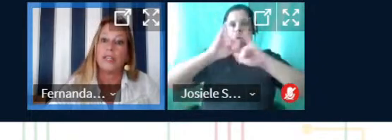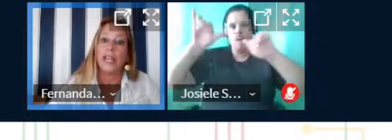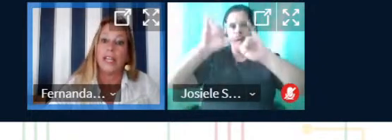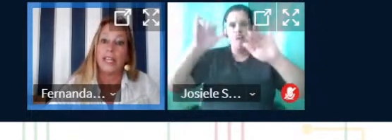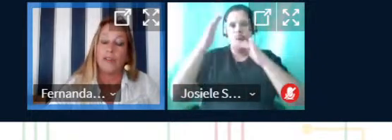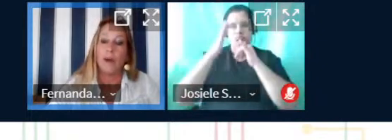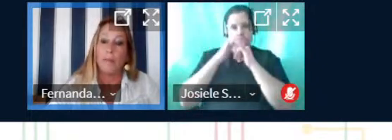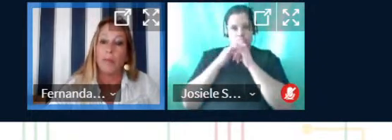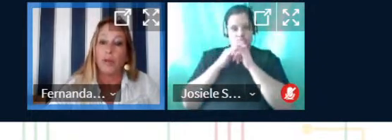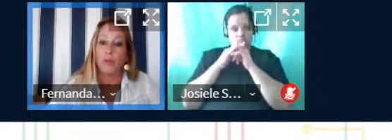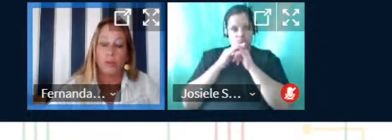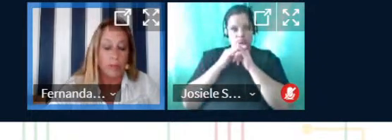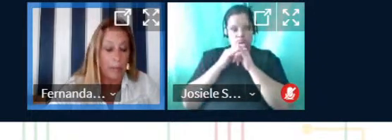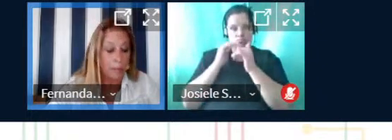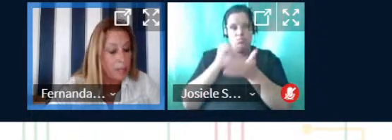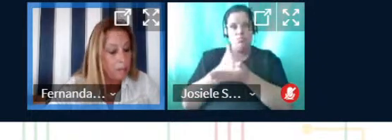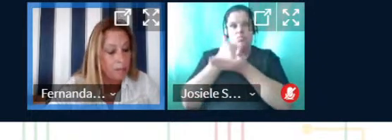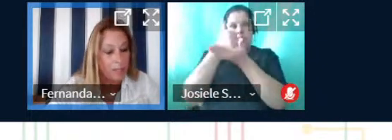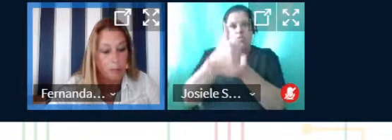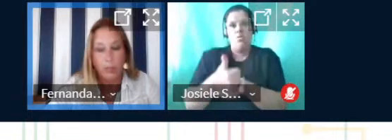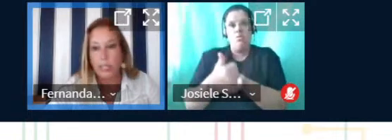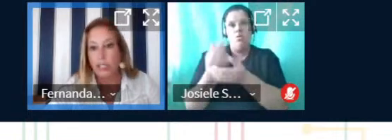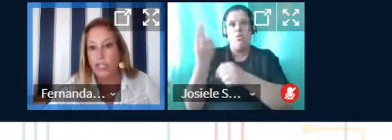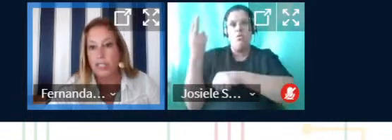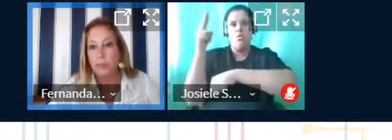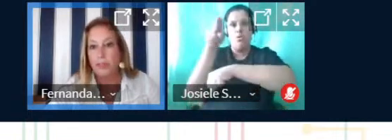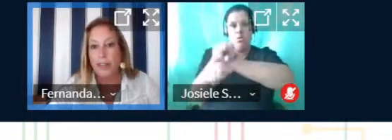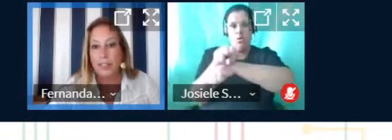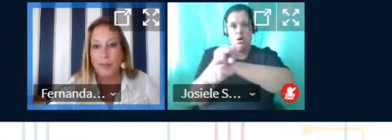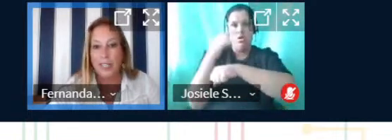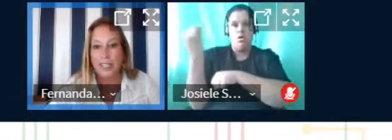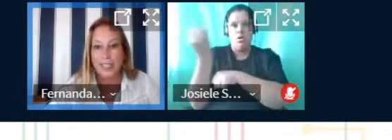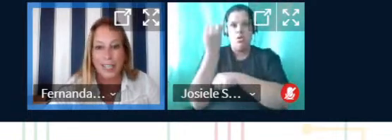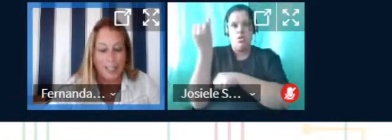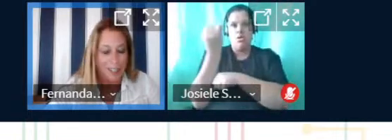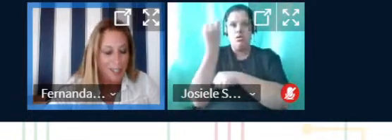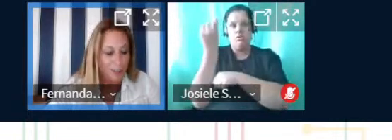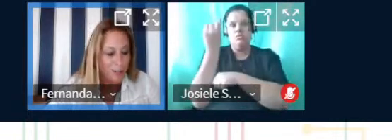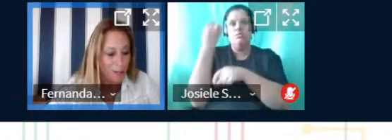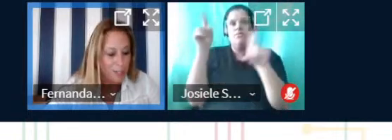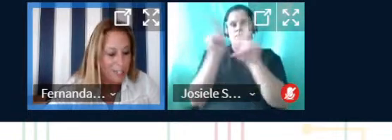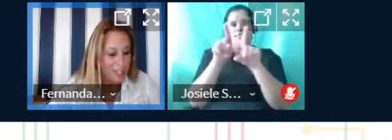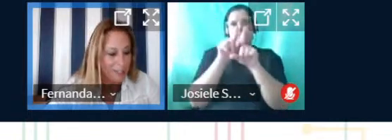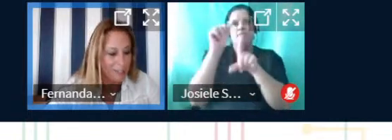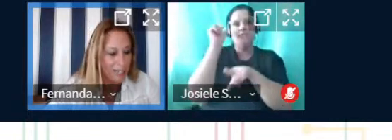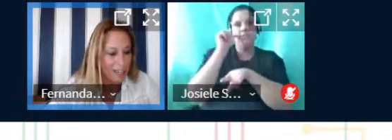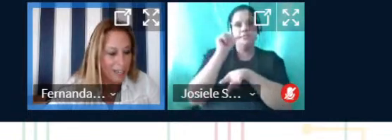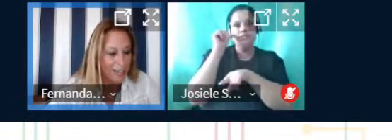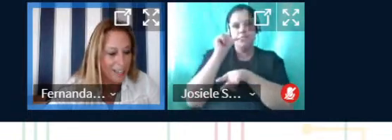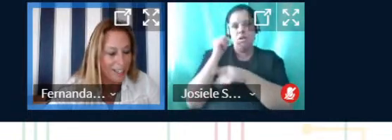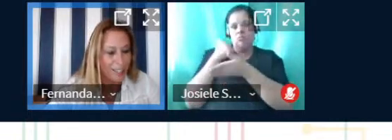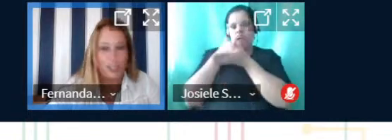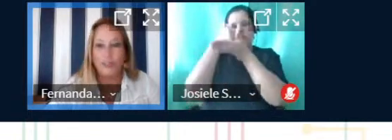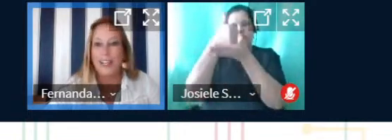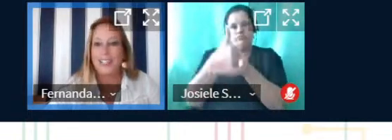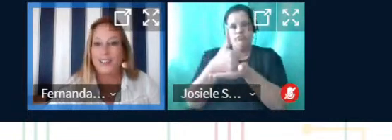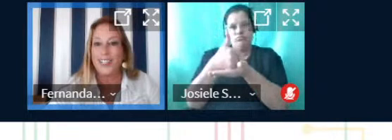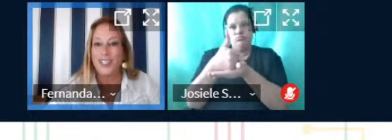evento que tem o apoio do NAPO, importantíssimo, não é? As meninas aí nos auxiliando na